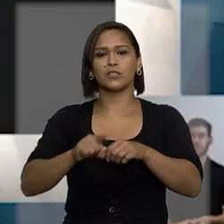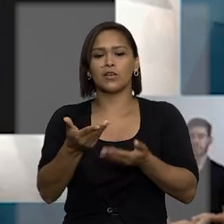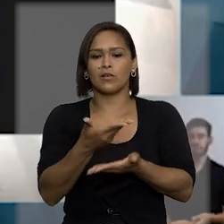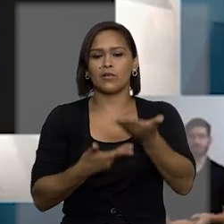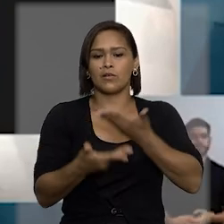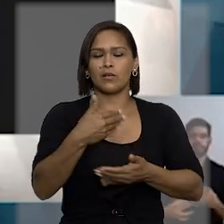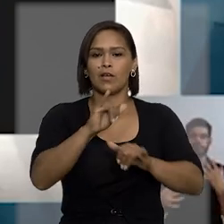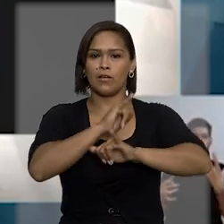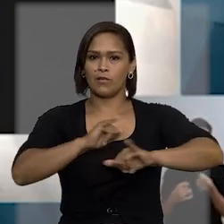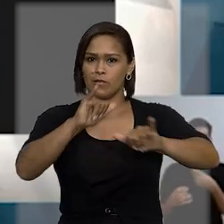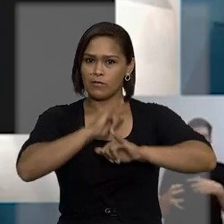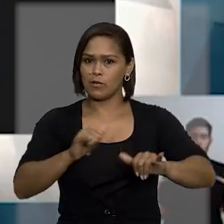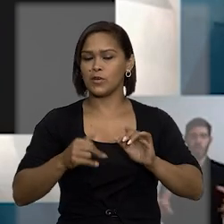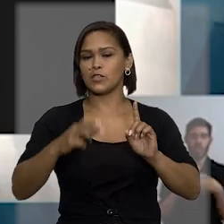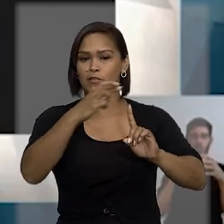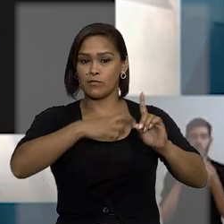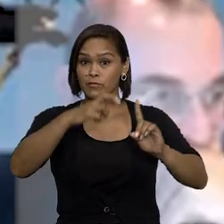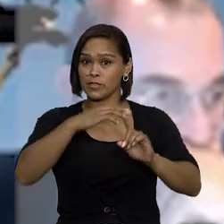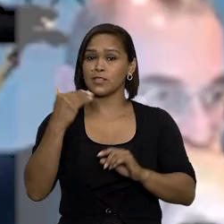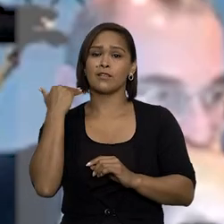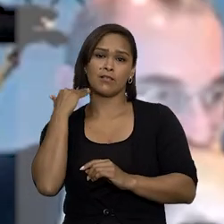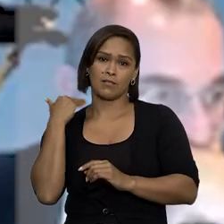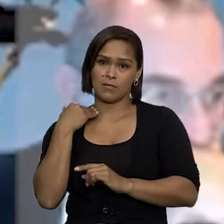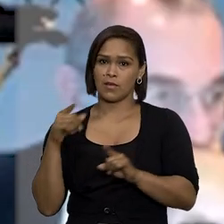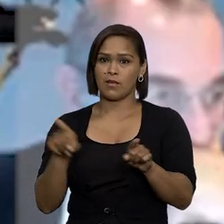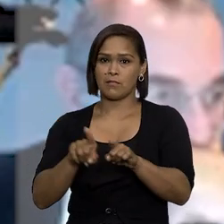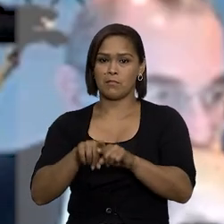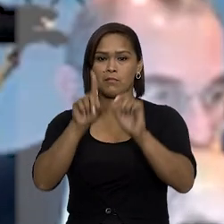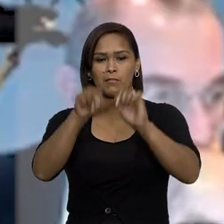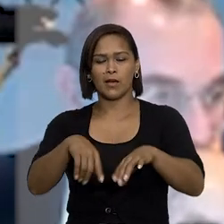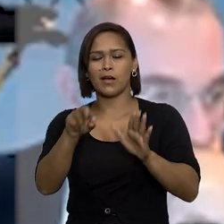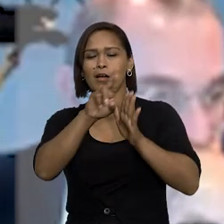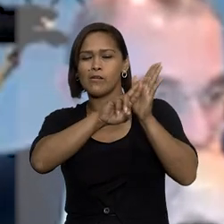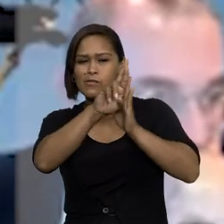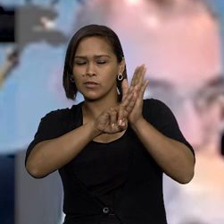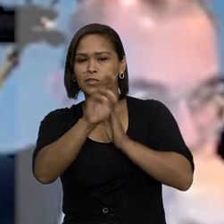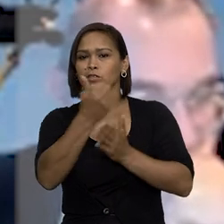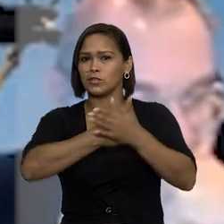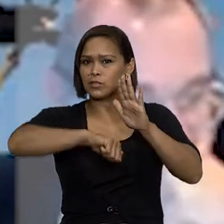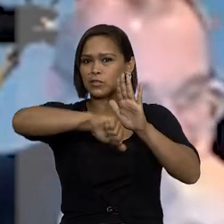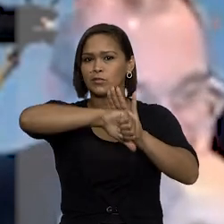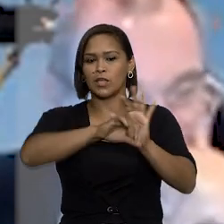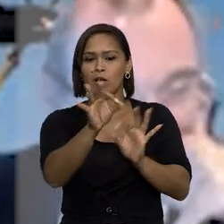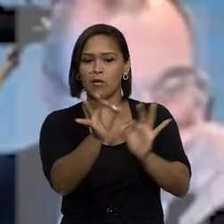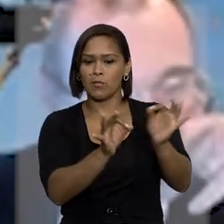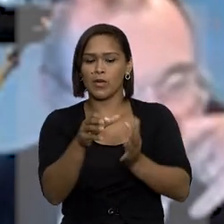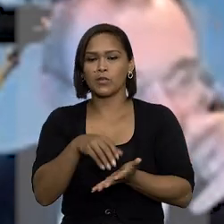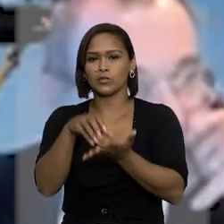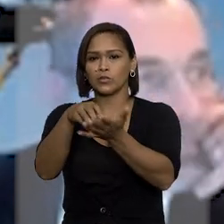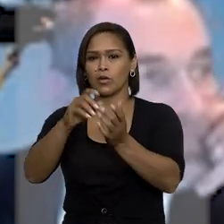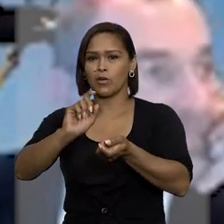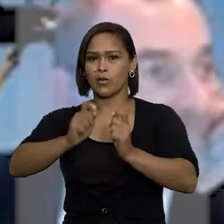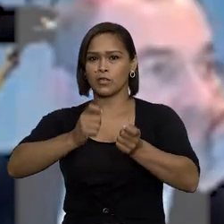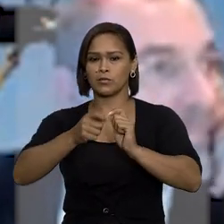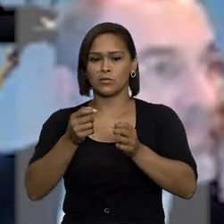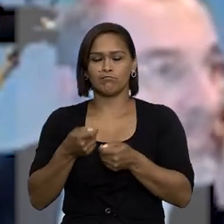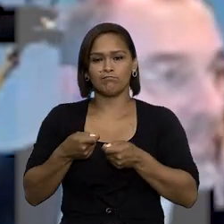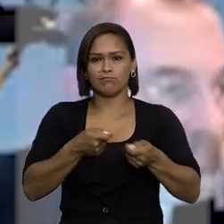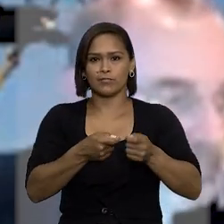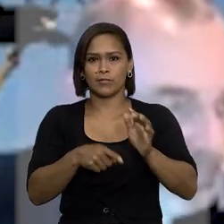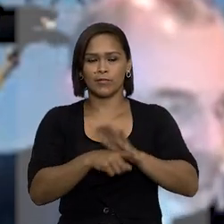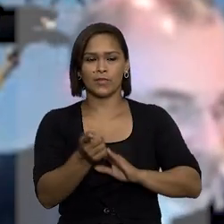compartilhamento de informações fiscais e bancárias para fins de investigação criminal pelos órgãos administrativos de controle,